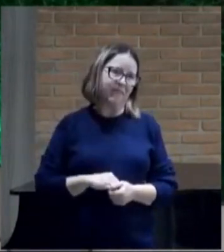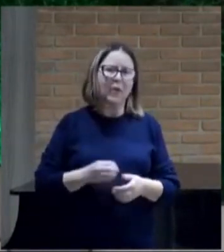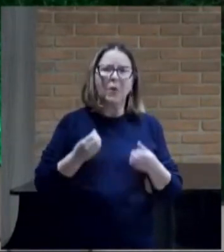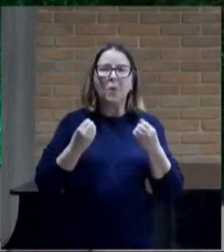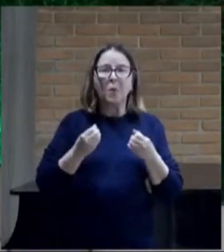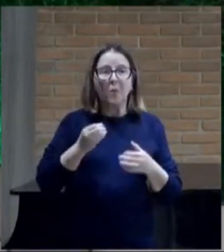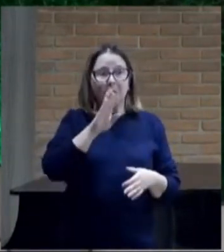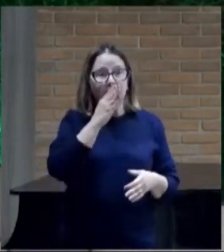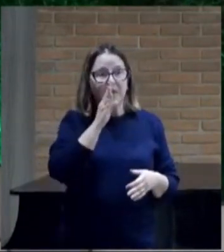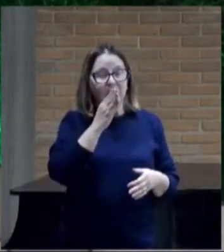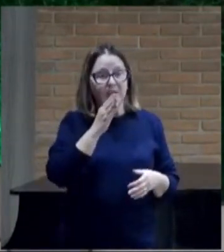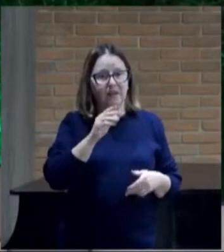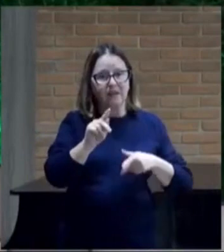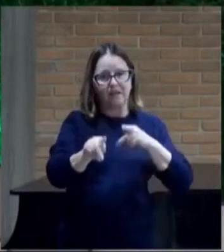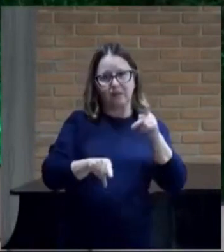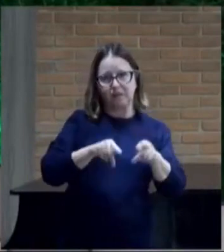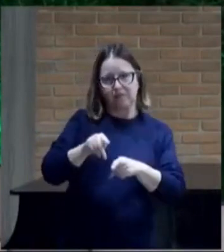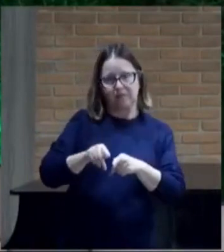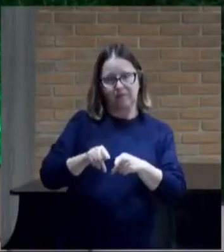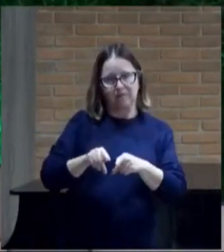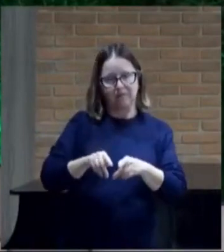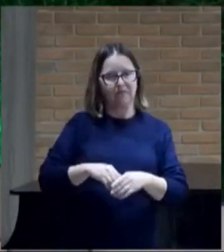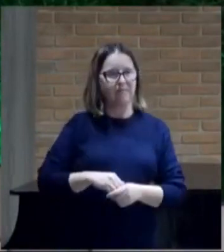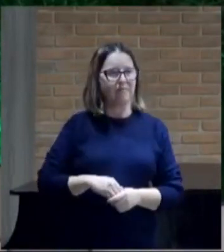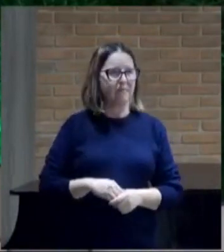engana uma pessoa?